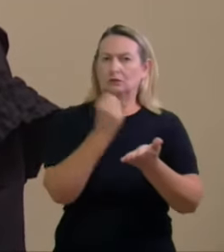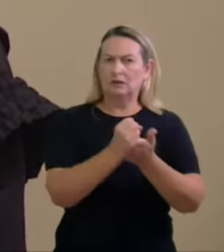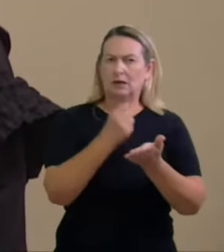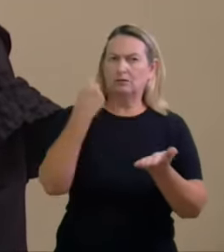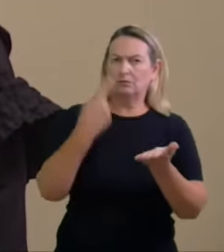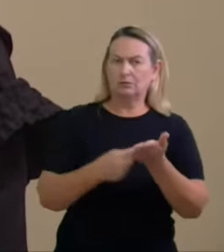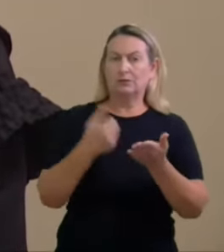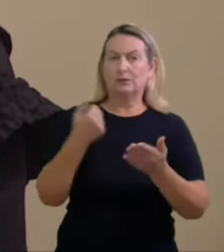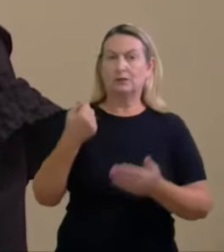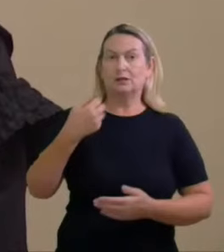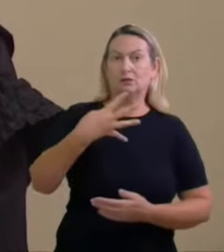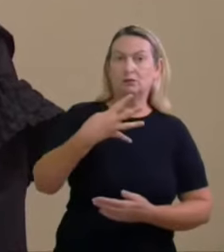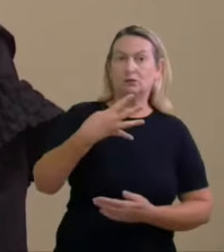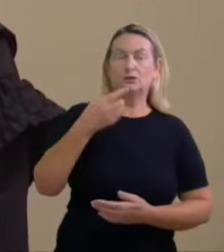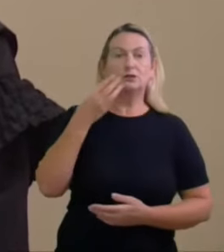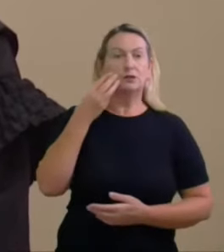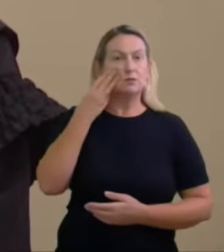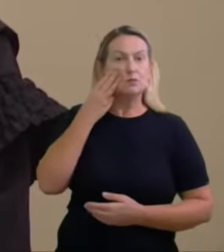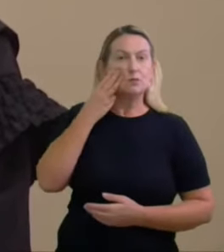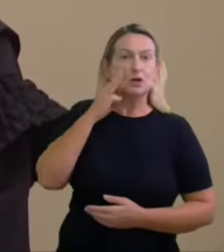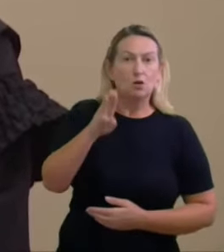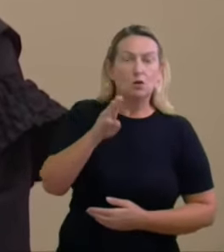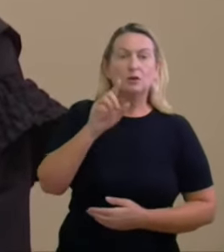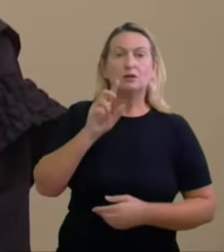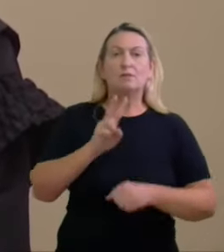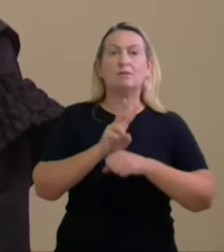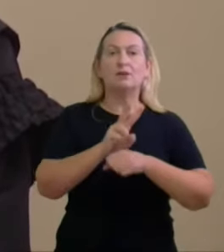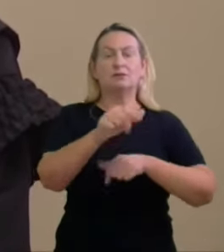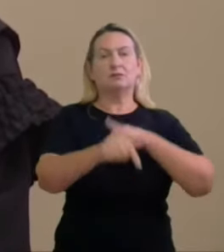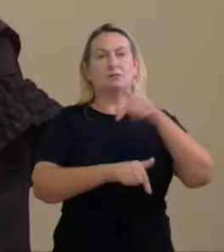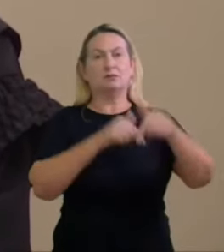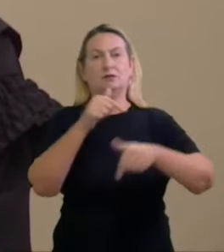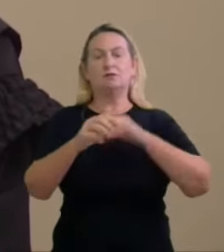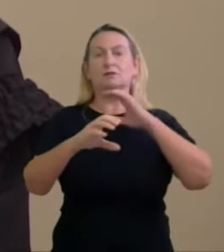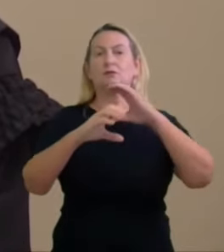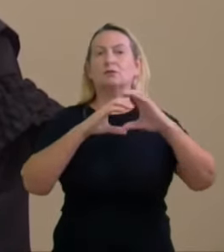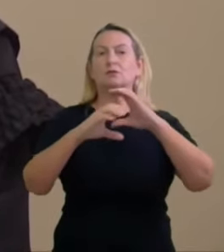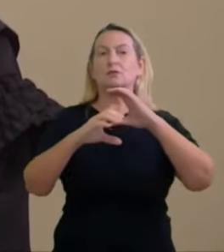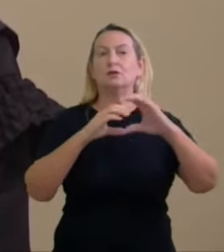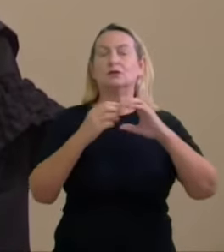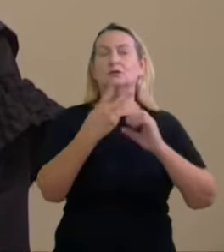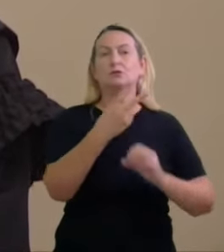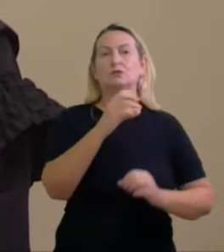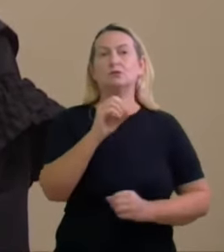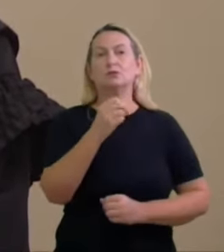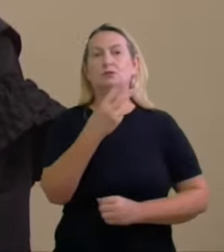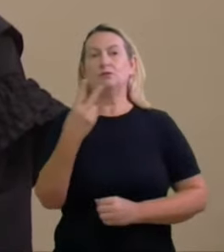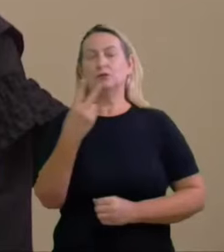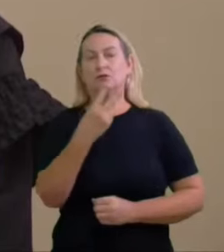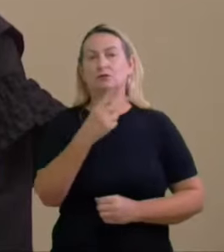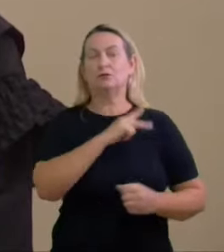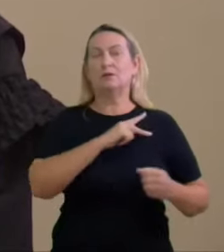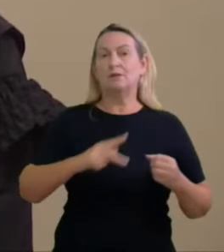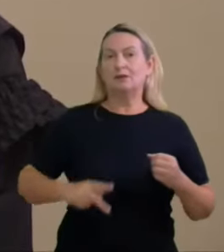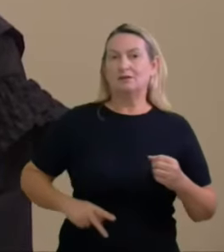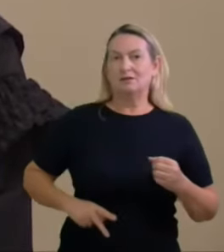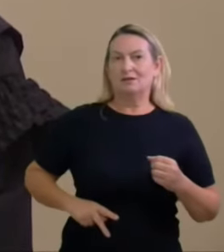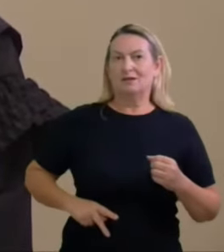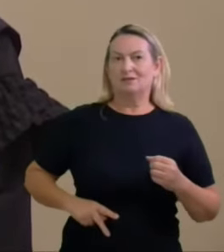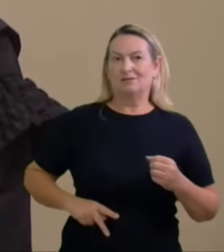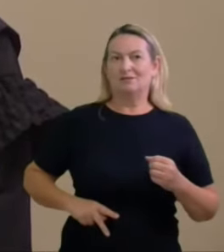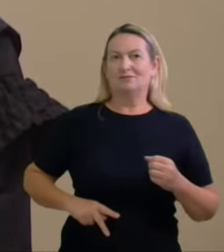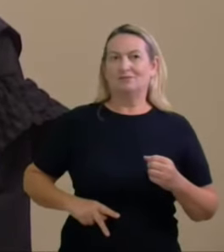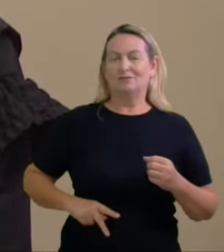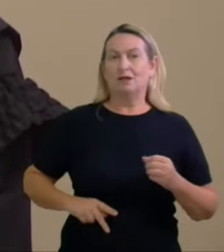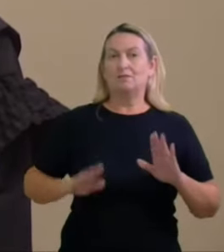milhões 800 se refere a prestação de serviços da comunicação nas eleições de 2022 à presidência da república cargo para o qual o investigado não